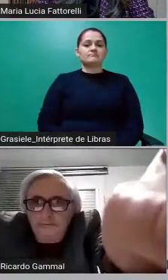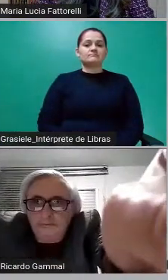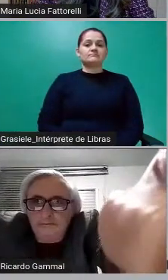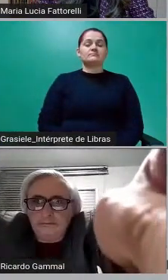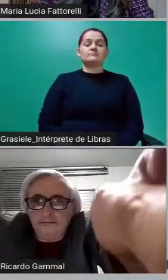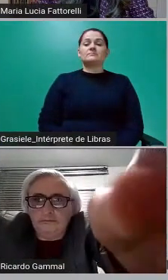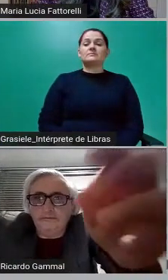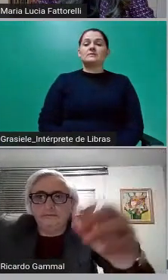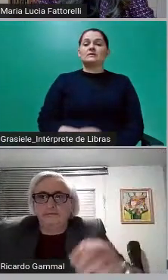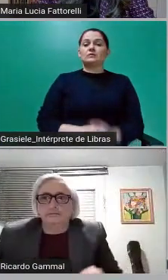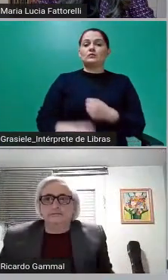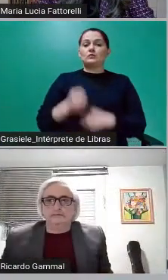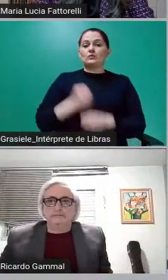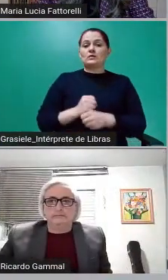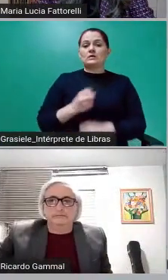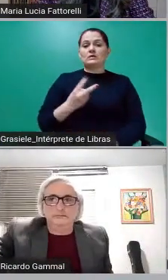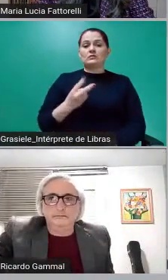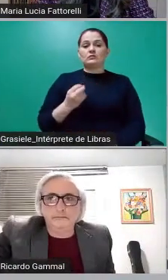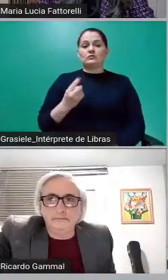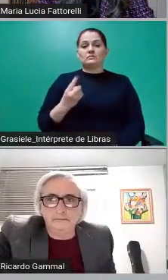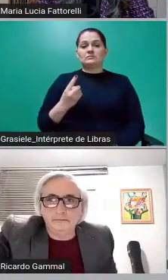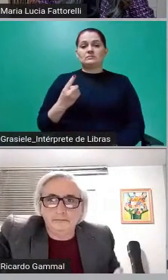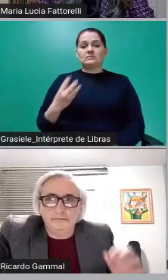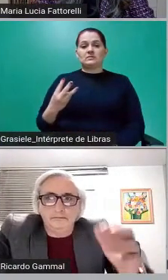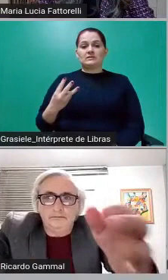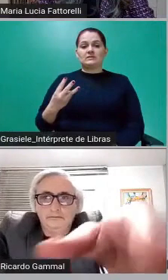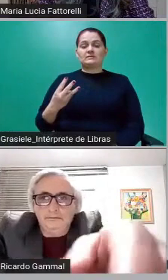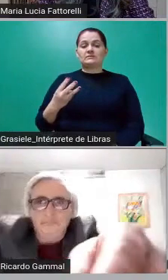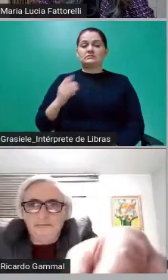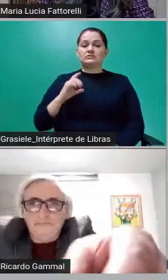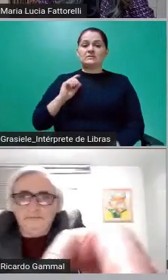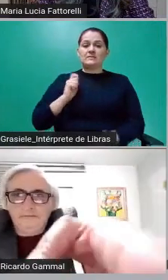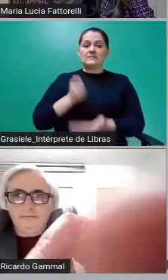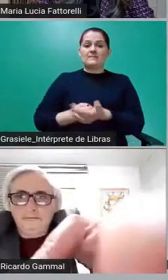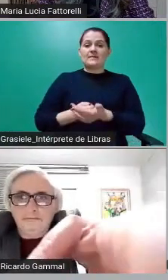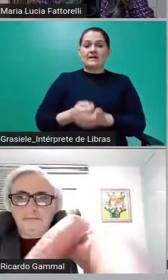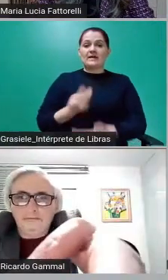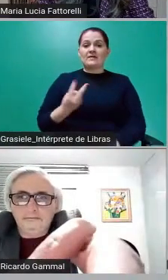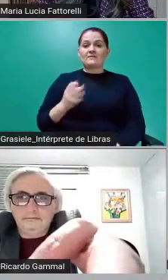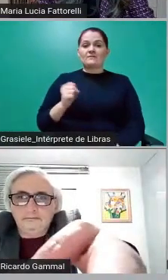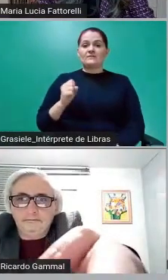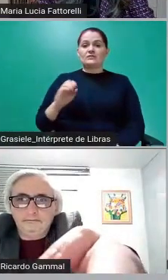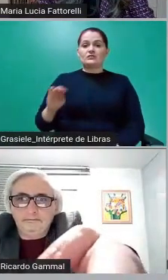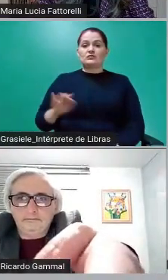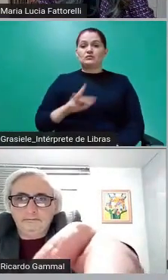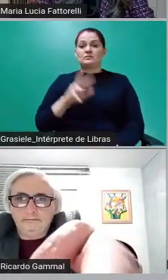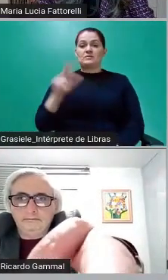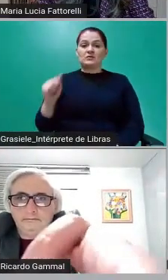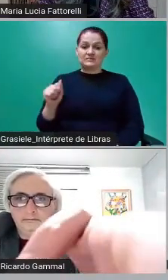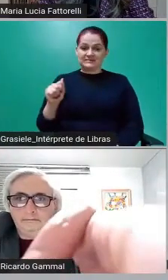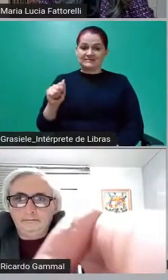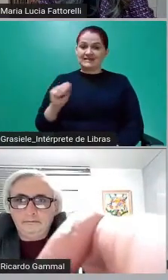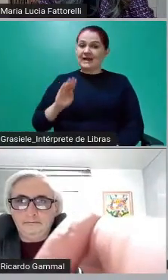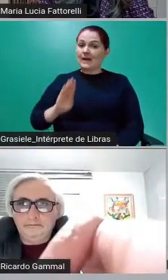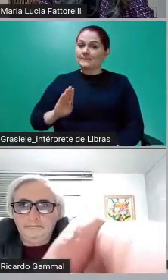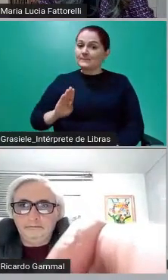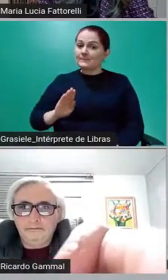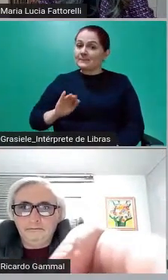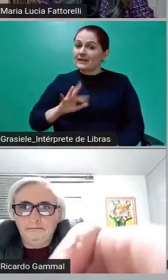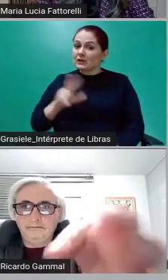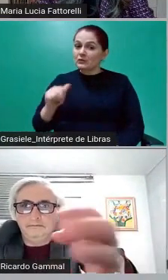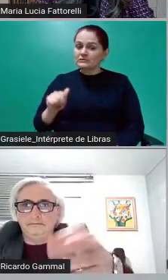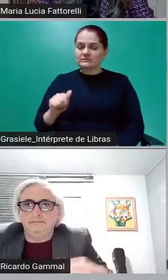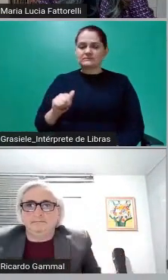2013, nós tínhamos pago 28 bilhões de reais, ou seja, mais de duas